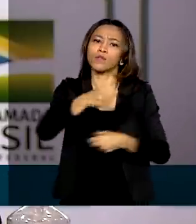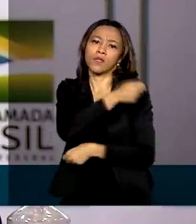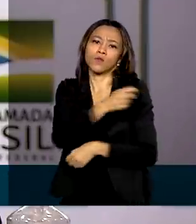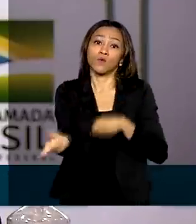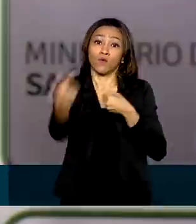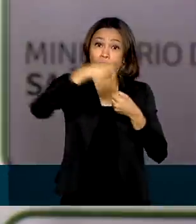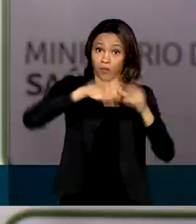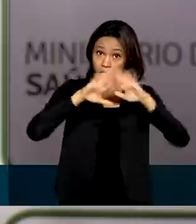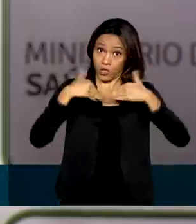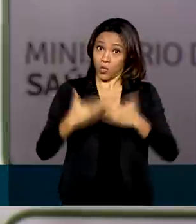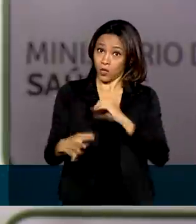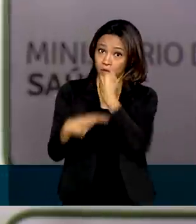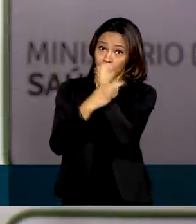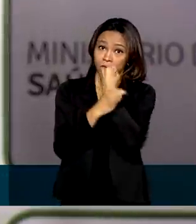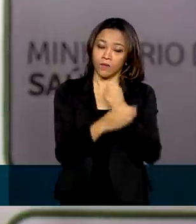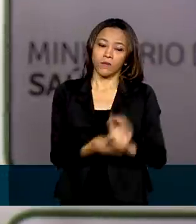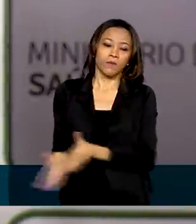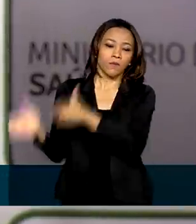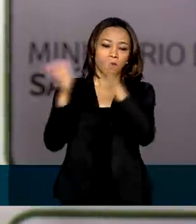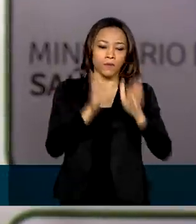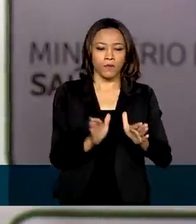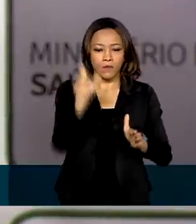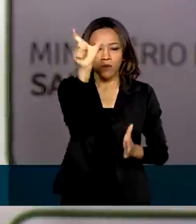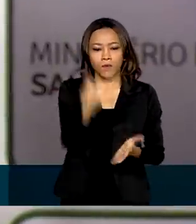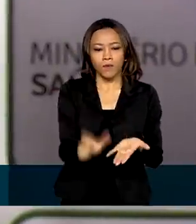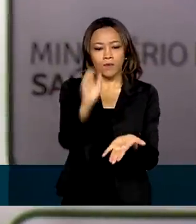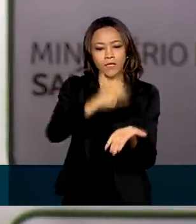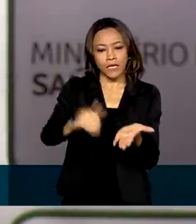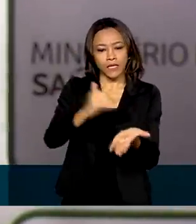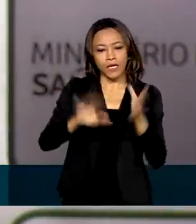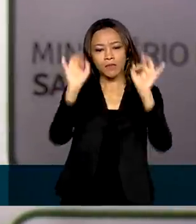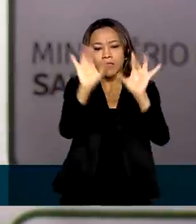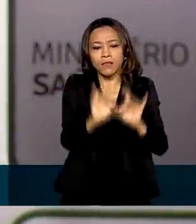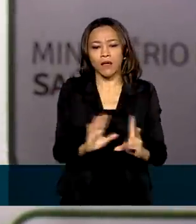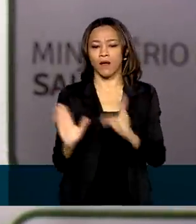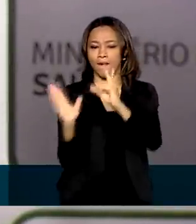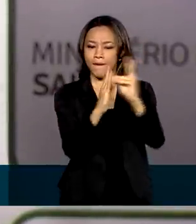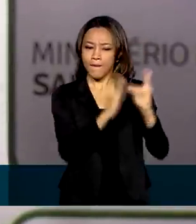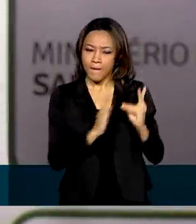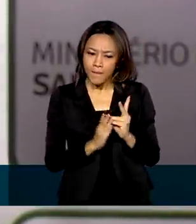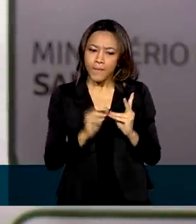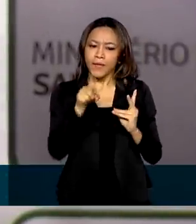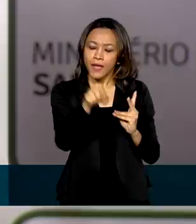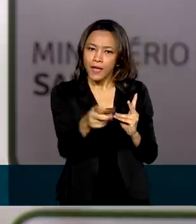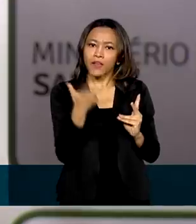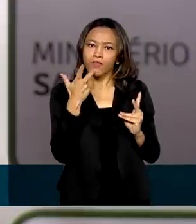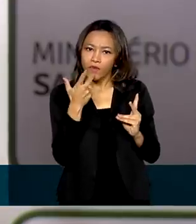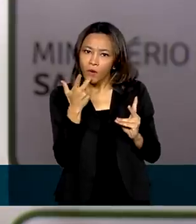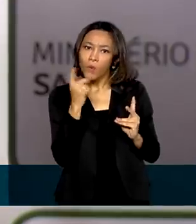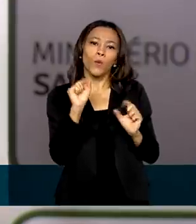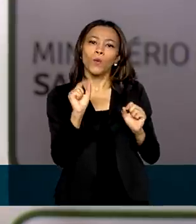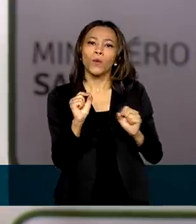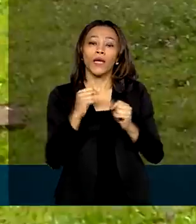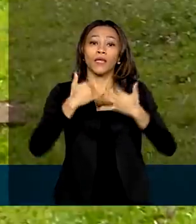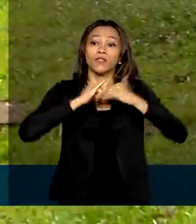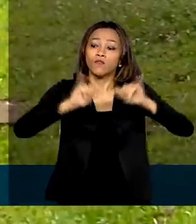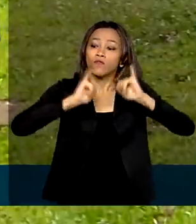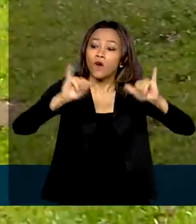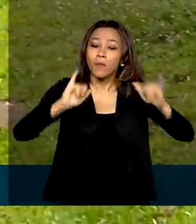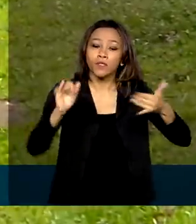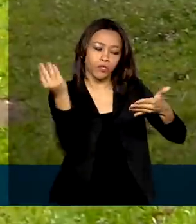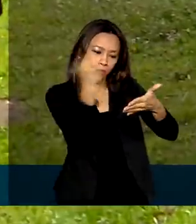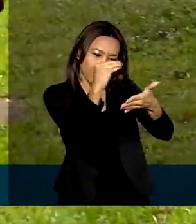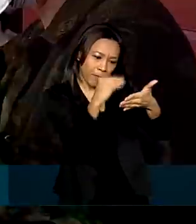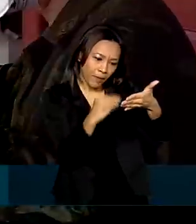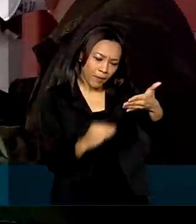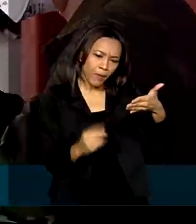presenciais. O secretário especial de saúde indígena, Robson Santos, atualizou os casos de Covid-19 entre esses